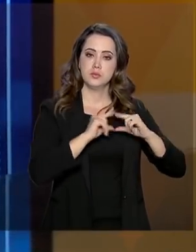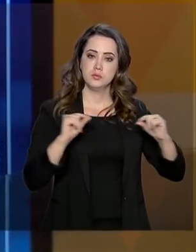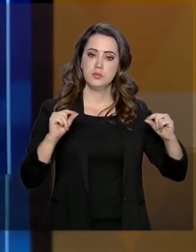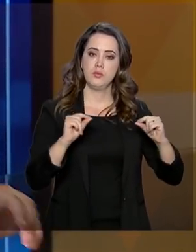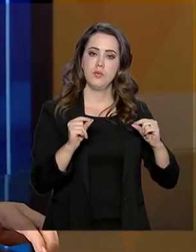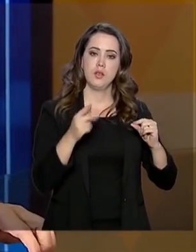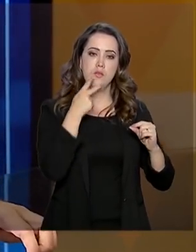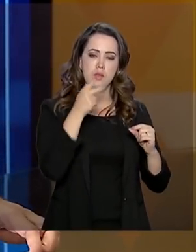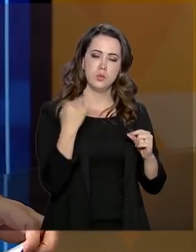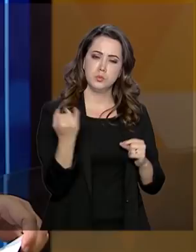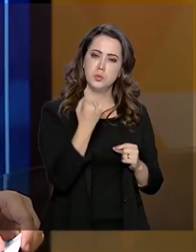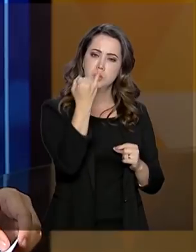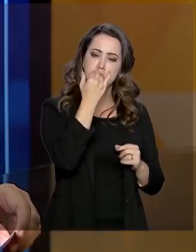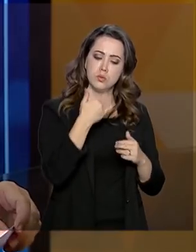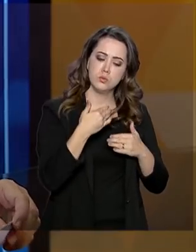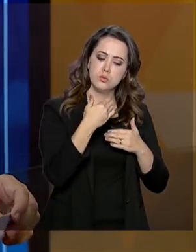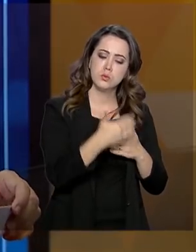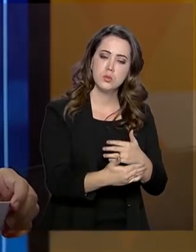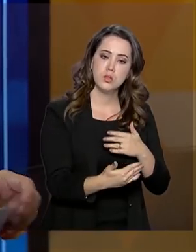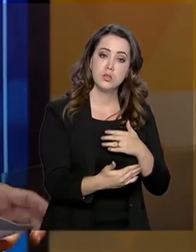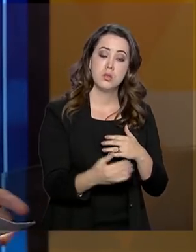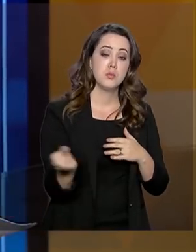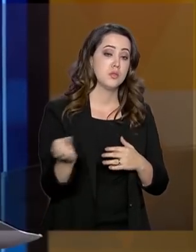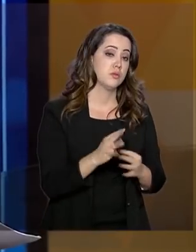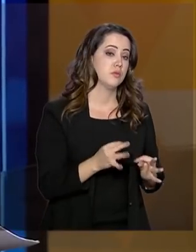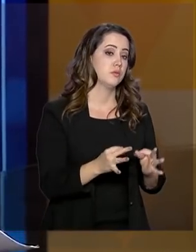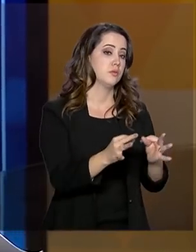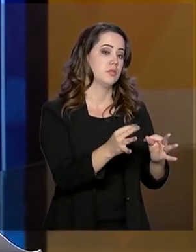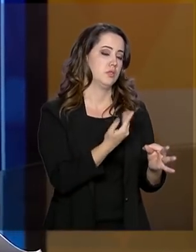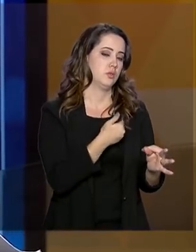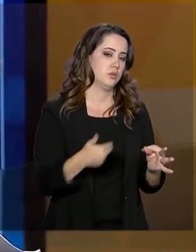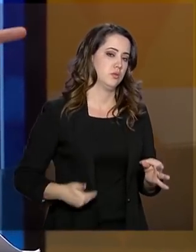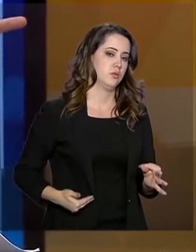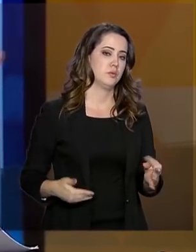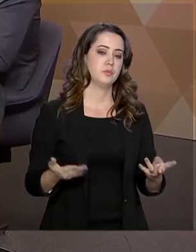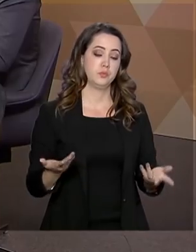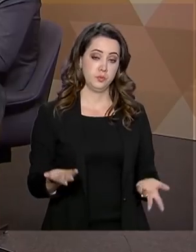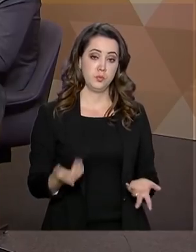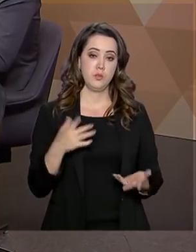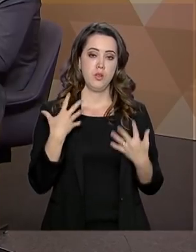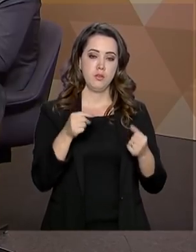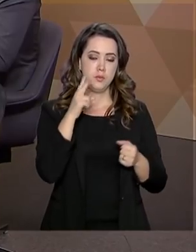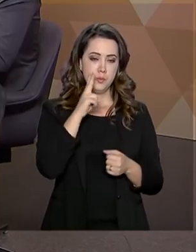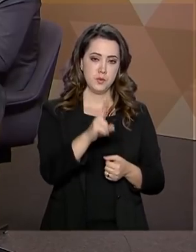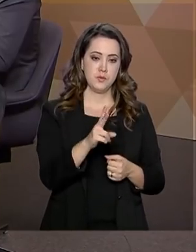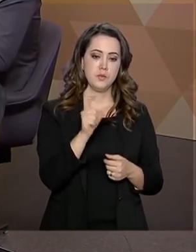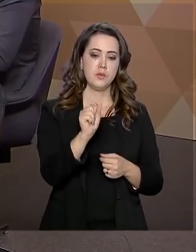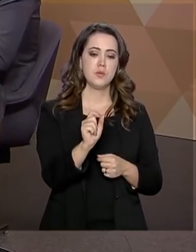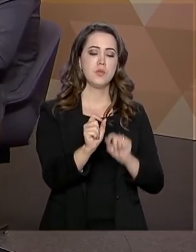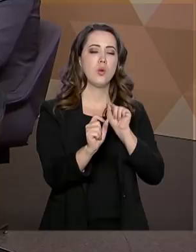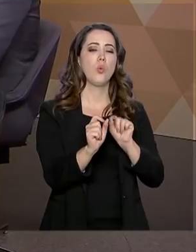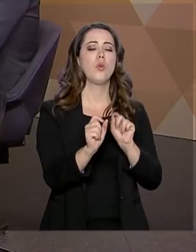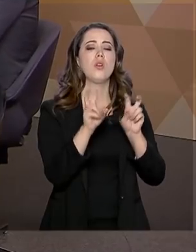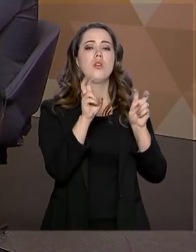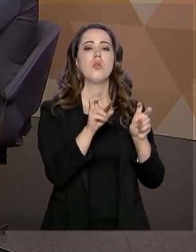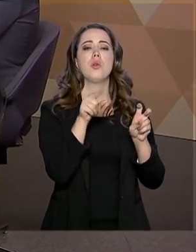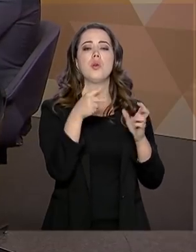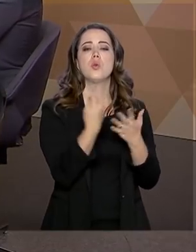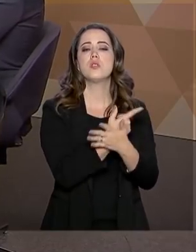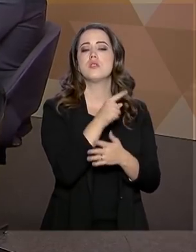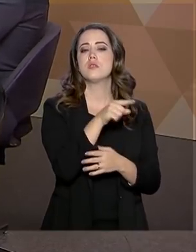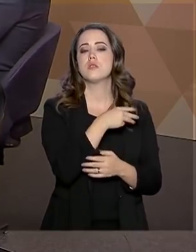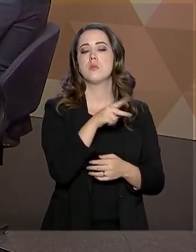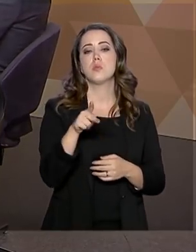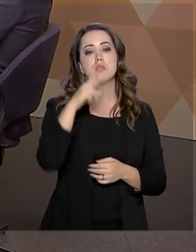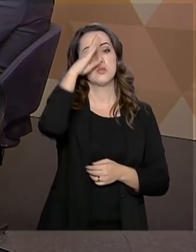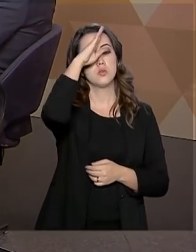Brasília e deu um passo importante em relação à modernização do governo ao governo digital. Vamos acompanhar aqui, secretário, qual foi esse passo dado